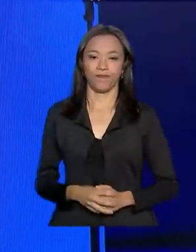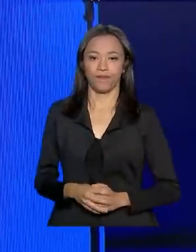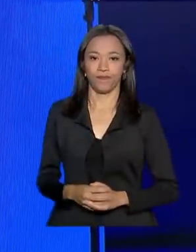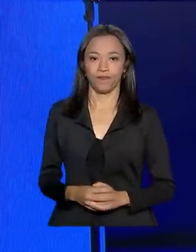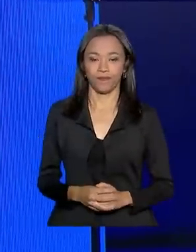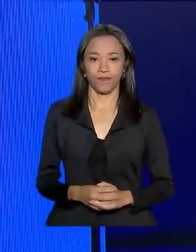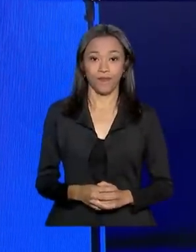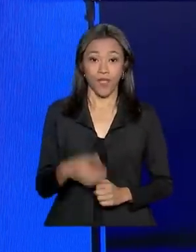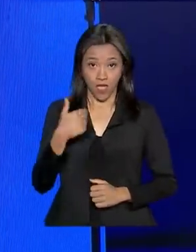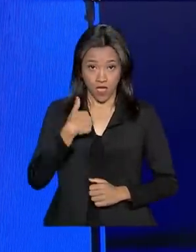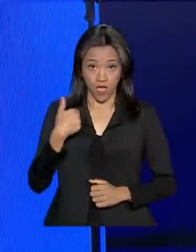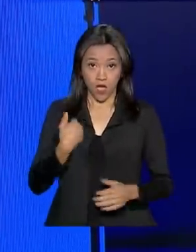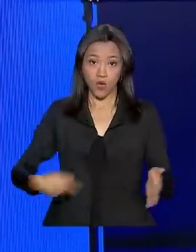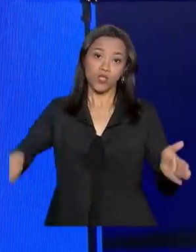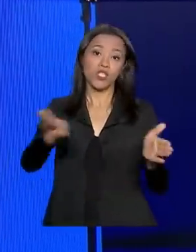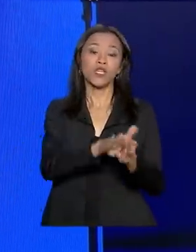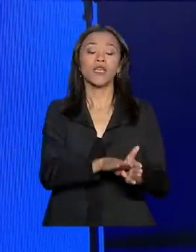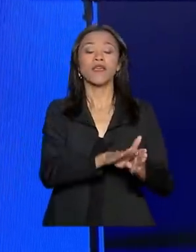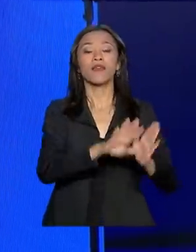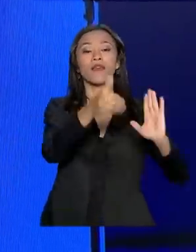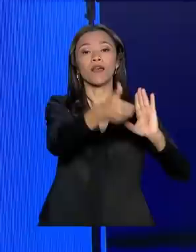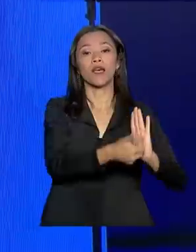Cheguei na Câmara em 1991,